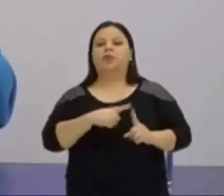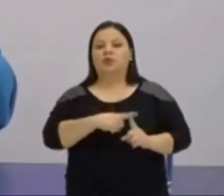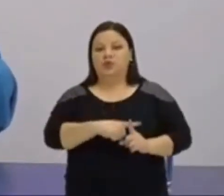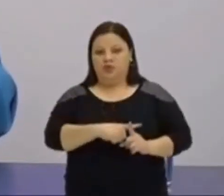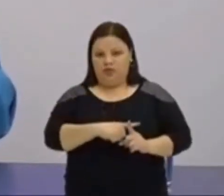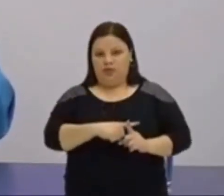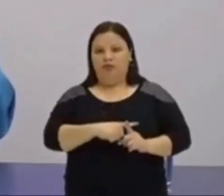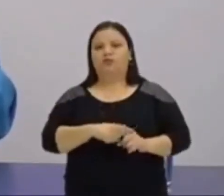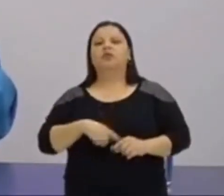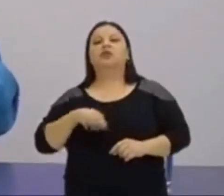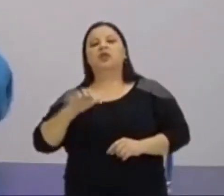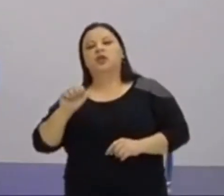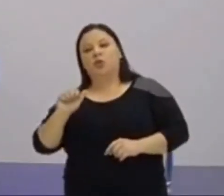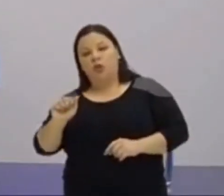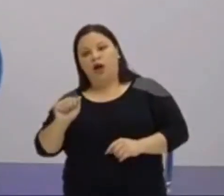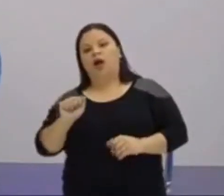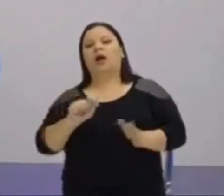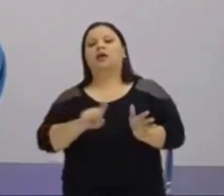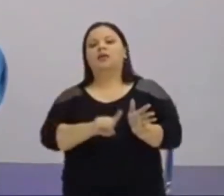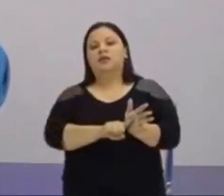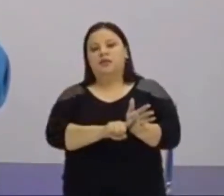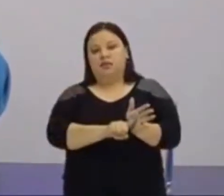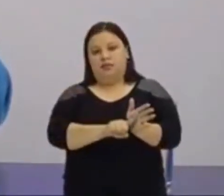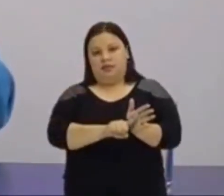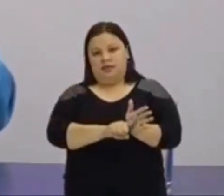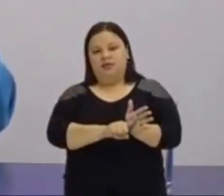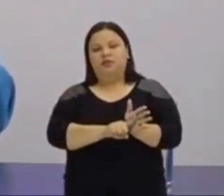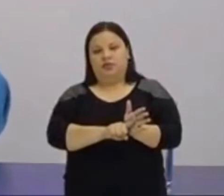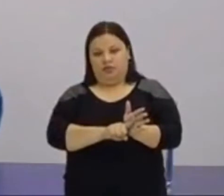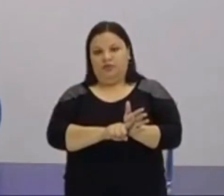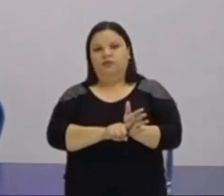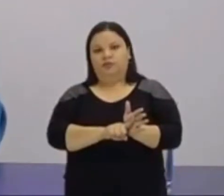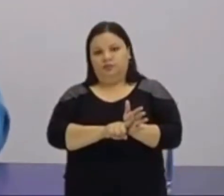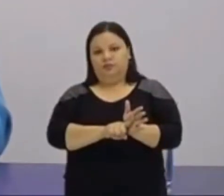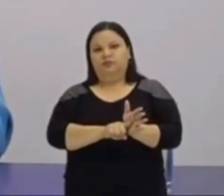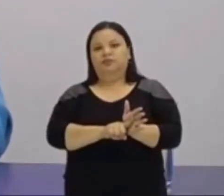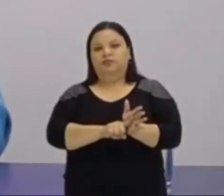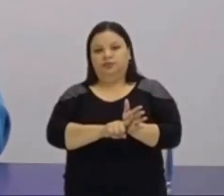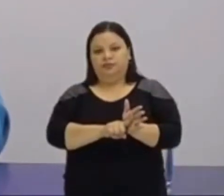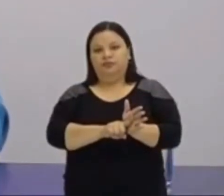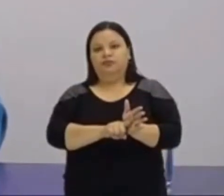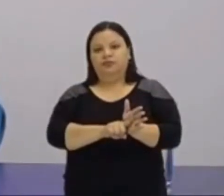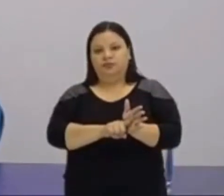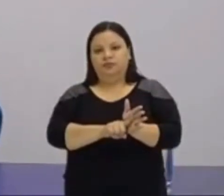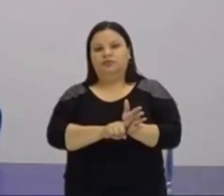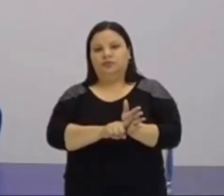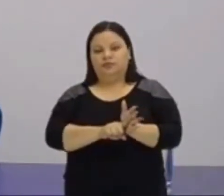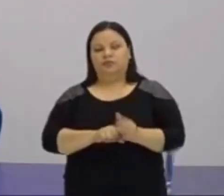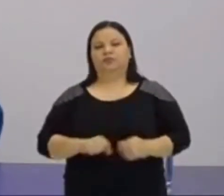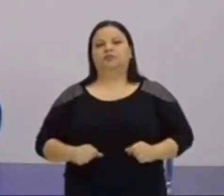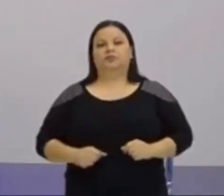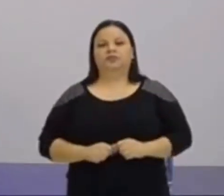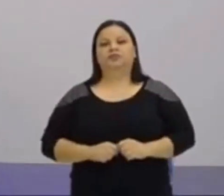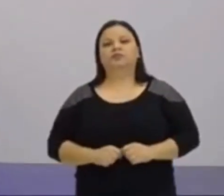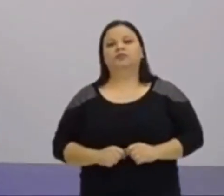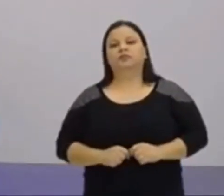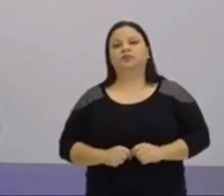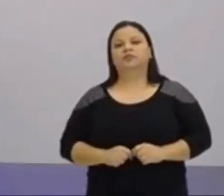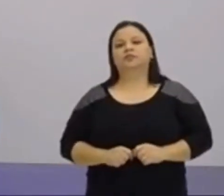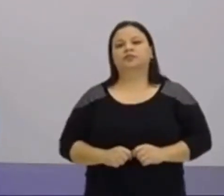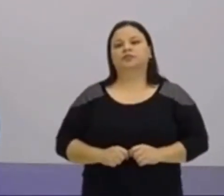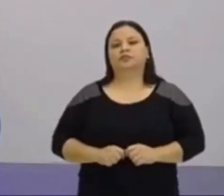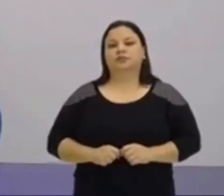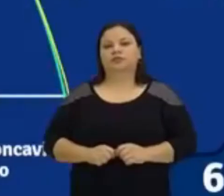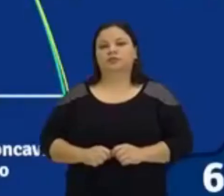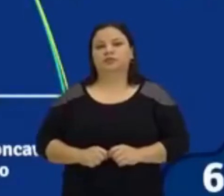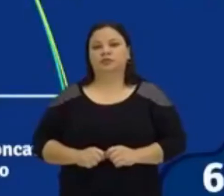voltada para cima, e na segunda ele pegou uma função qualquer com A negativo para mostrar que a concavidade fica voltada para baixo, tá certo? Beleza, vamos